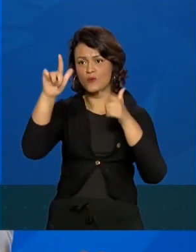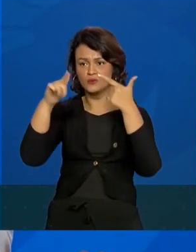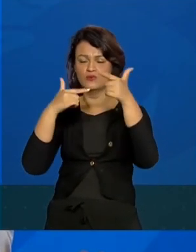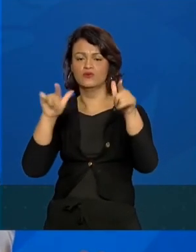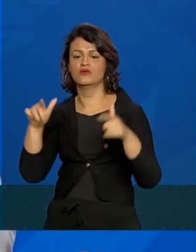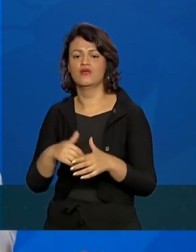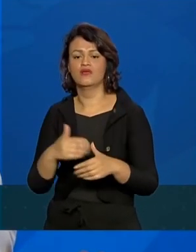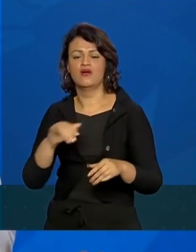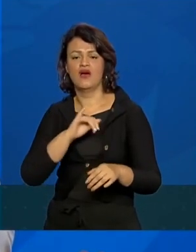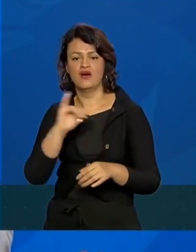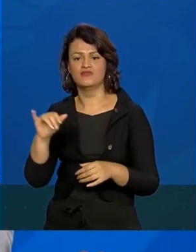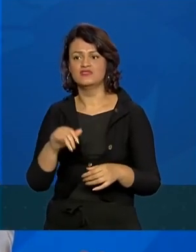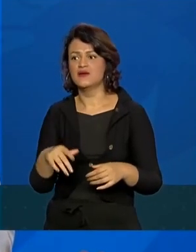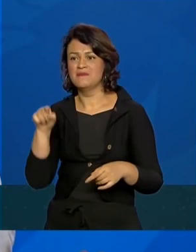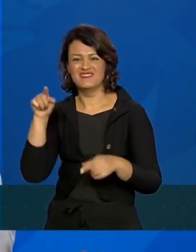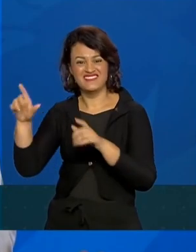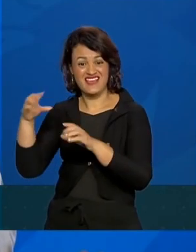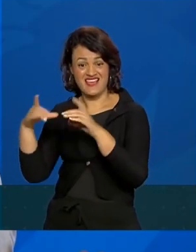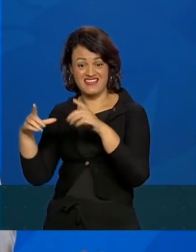Mortos, sete mil e poucos.